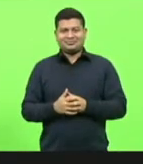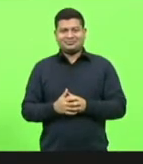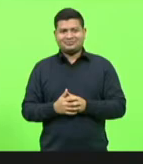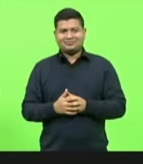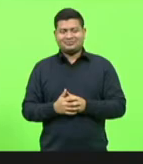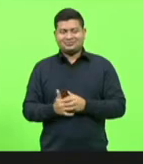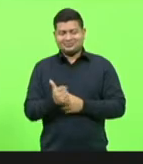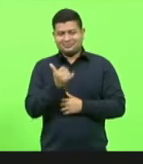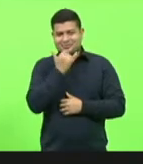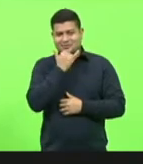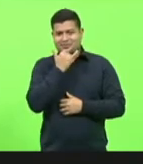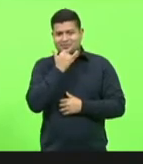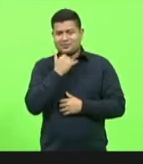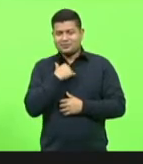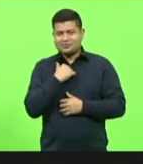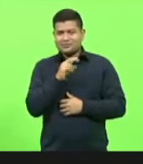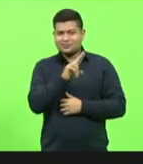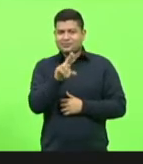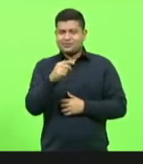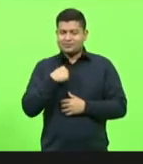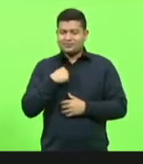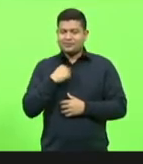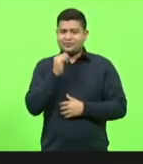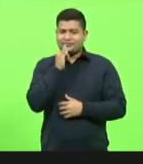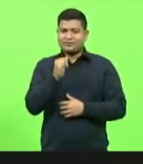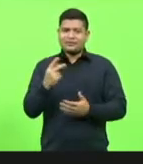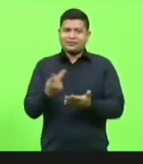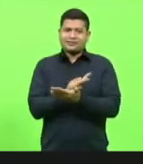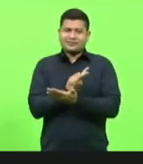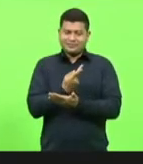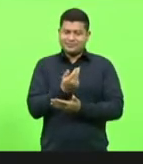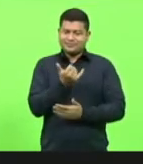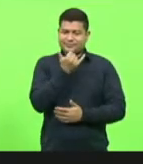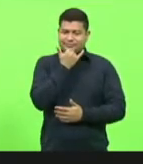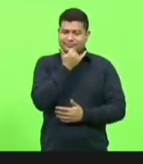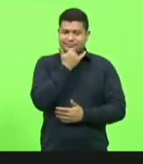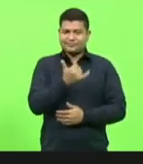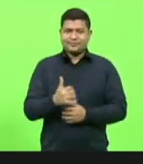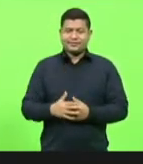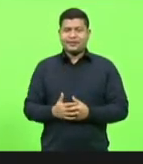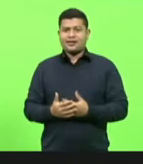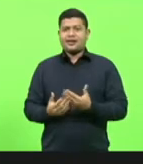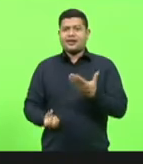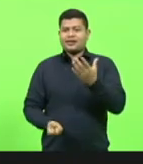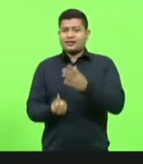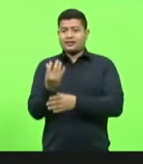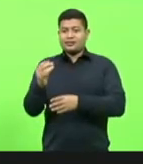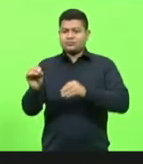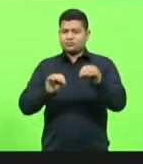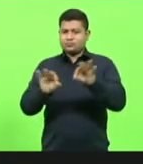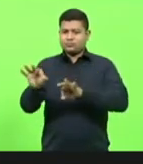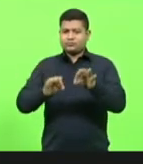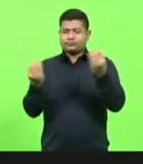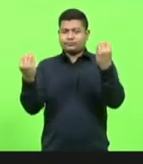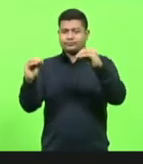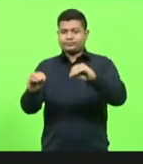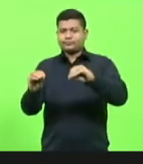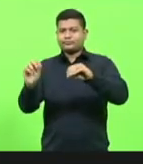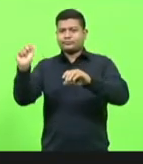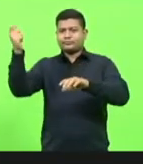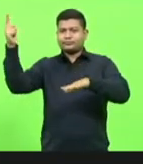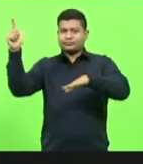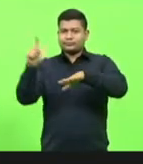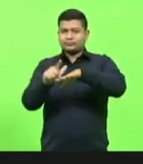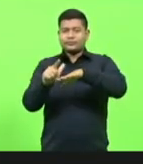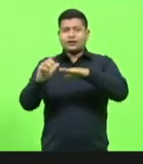Desculpa, deputada Ada Faraco de Luca. Dispõe sobre a instalação de painéis solares fotovoltaicos nas